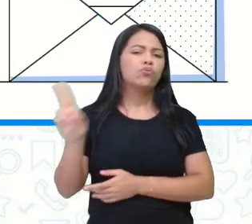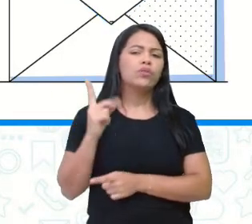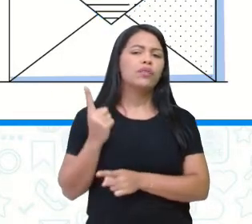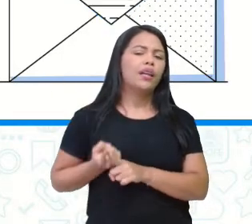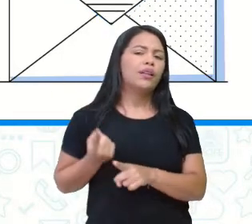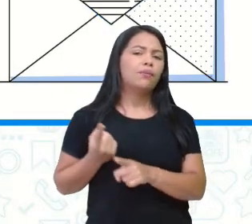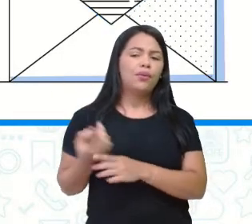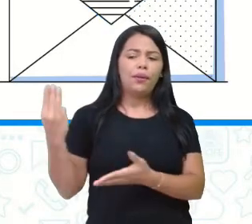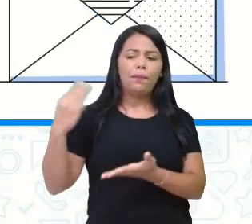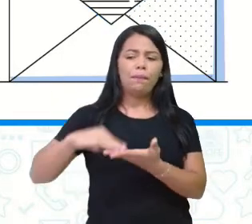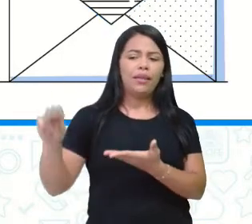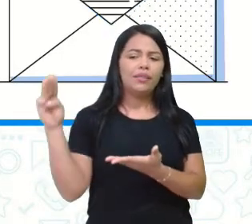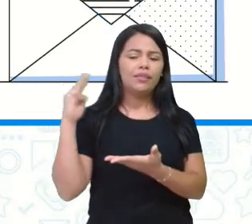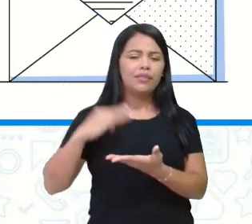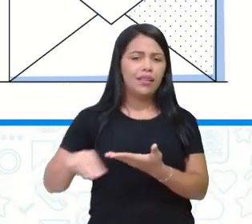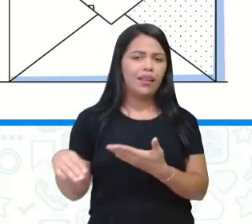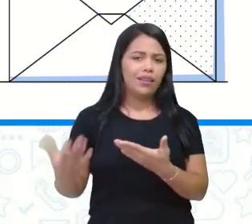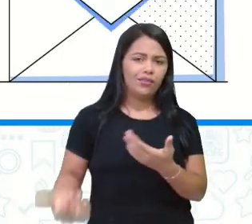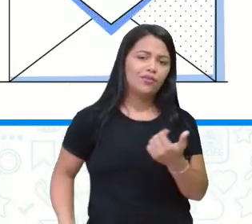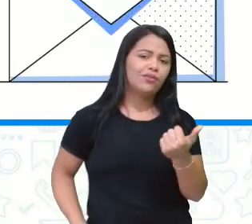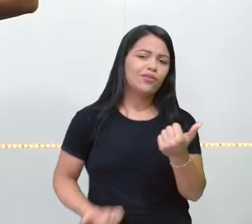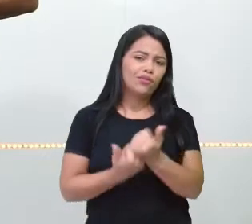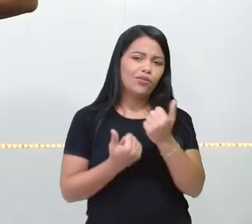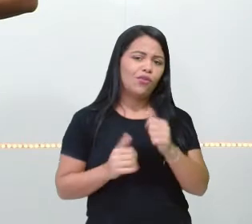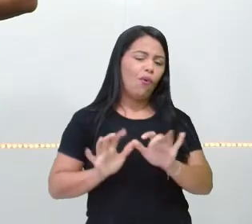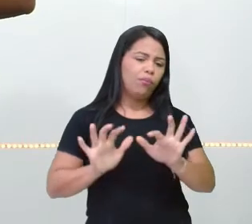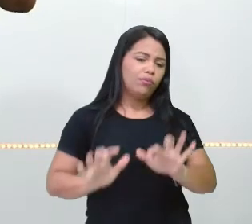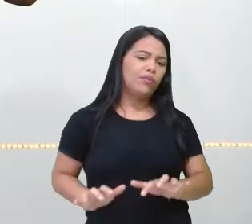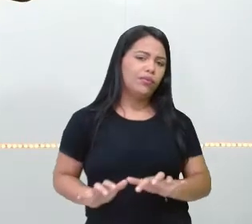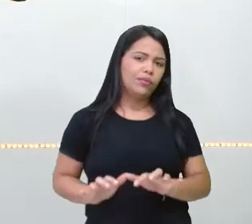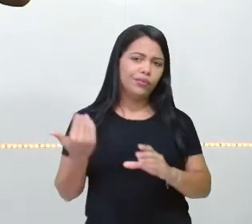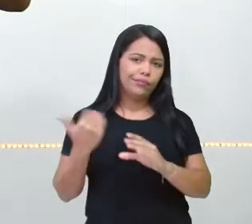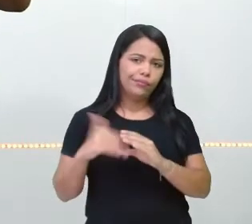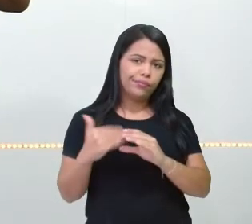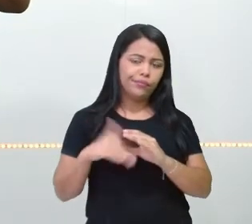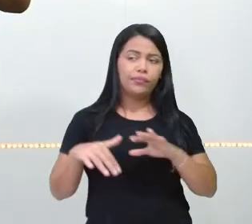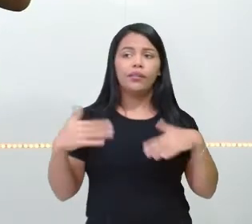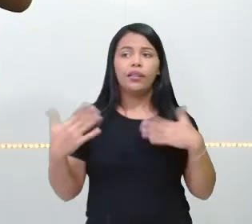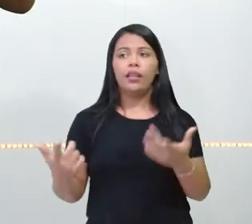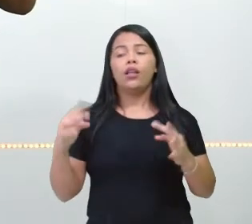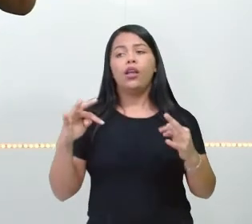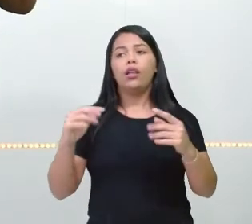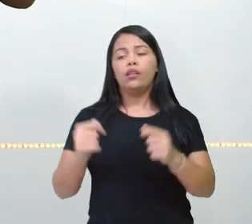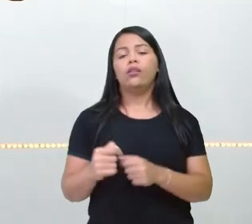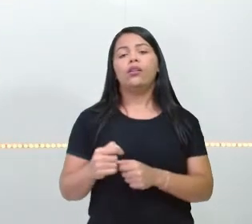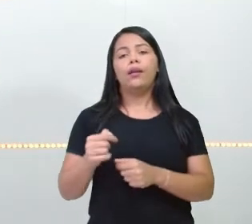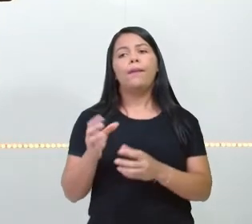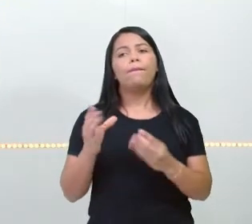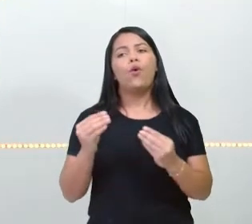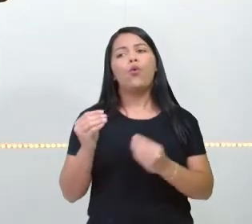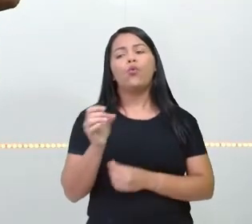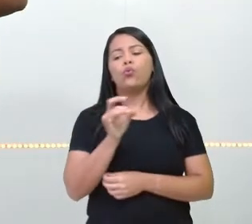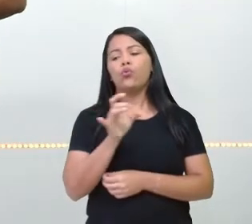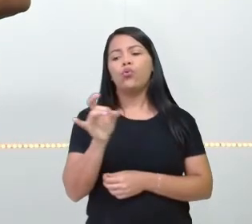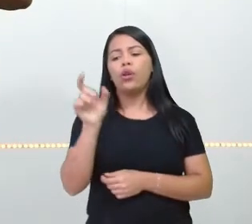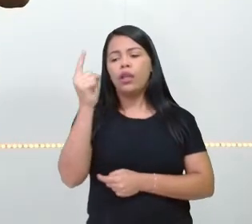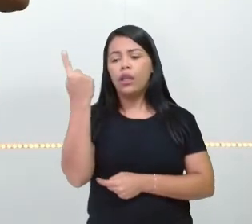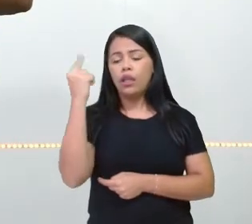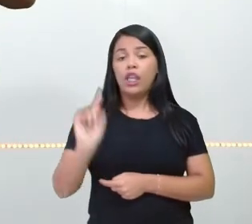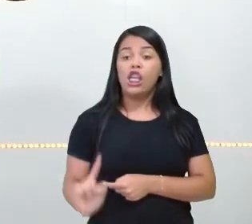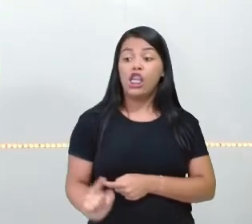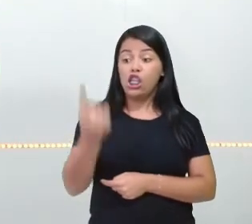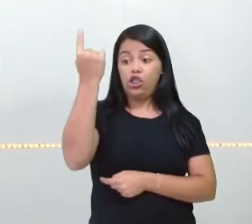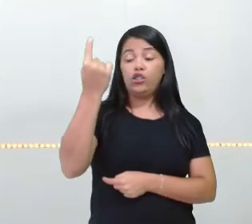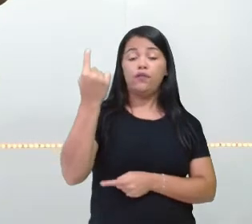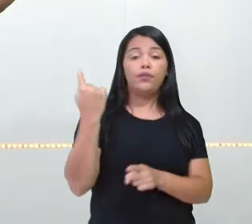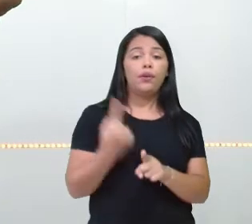instantâneas, né? Minha gente, tem substituído esse tipo de comunicação. Mas eles são individuais porque eu, através desses objetos, me